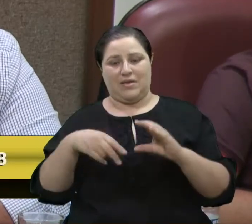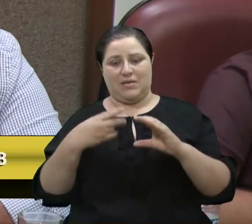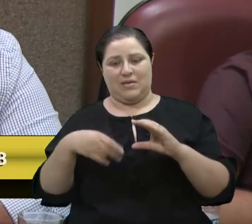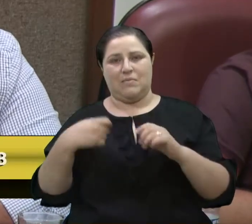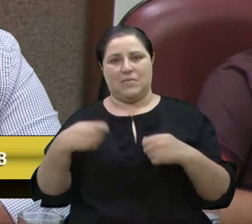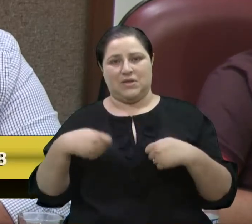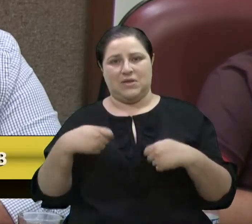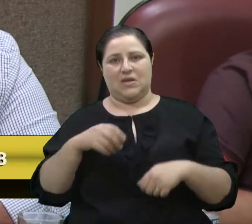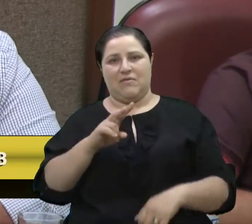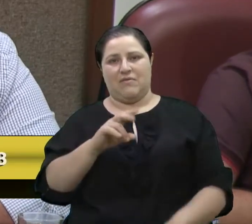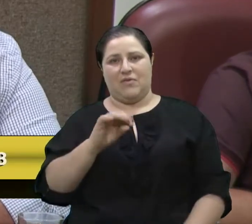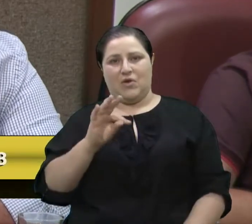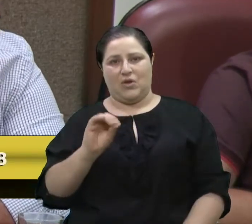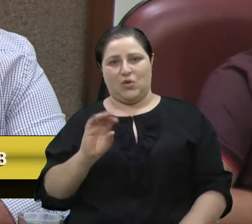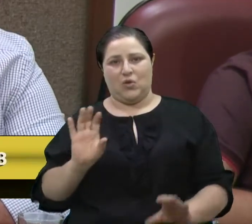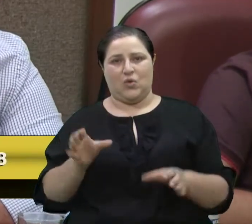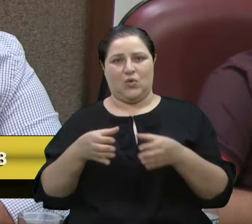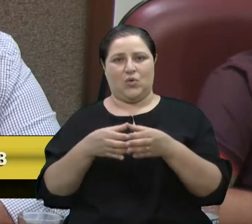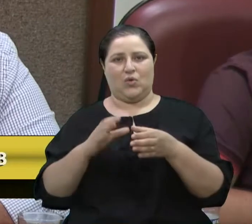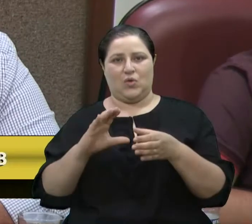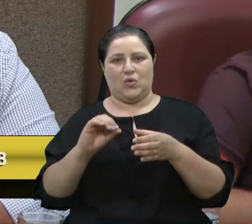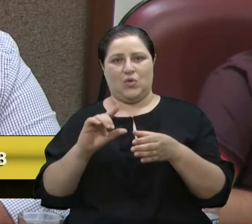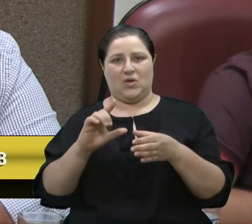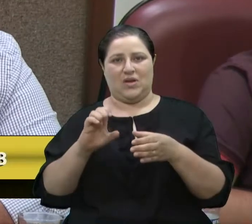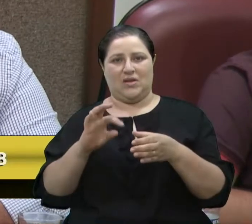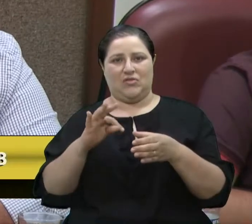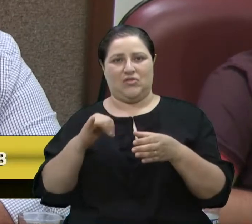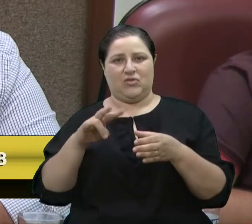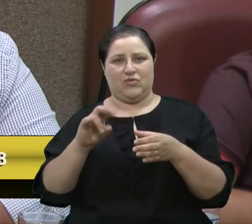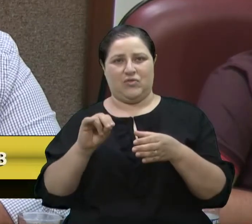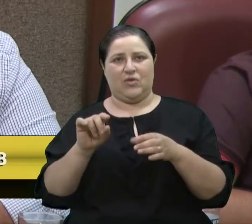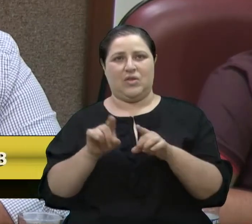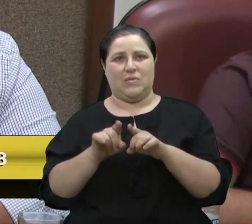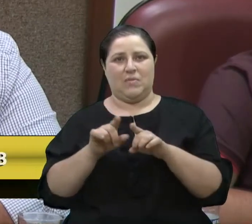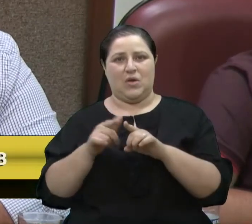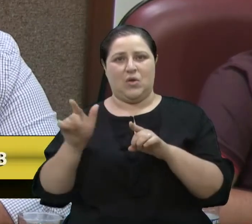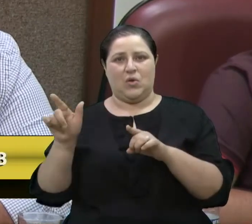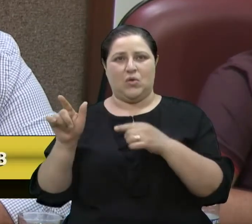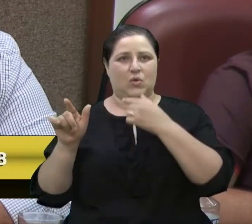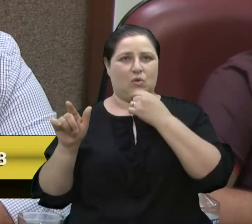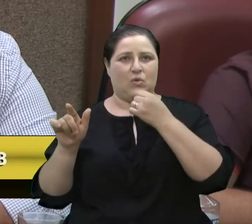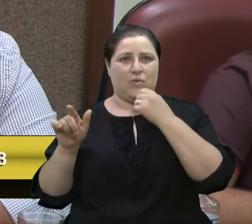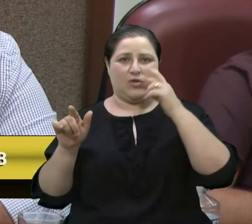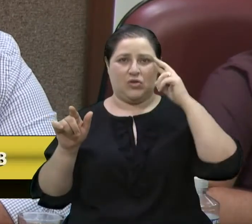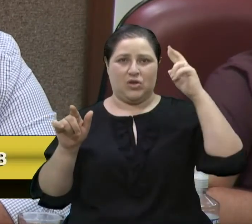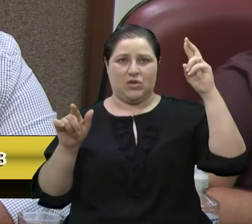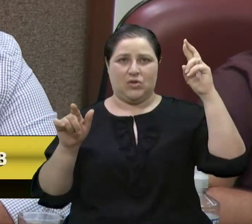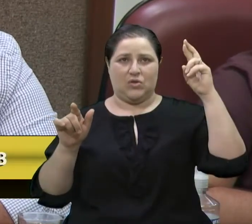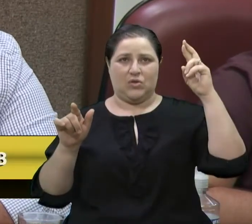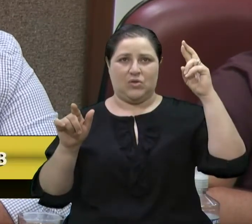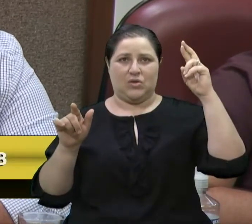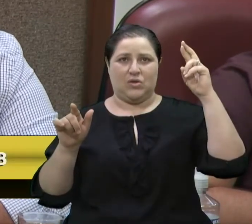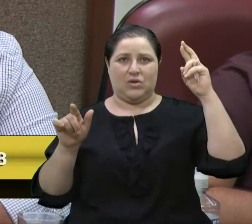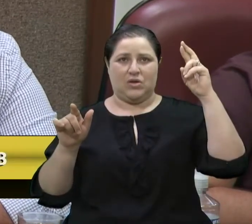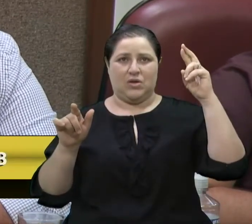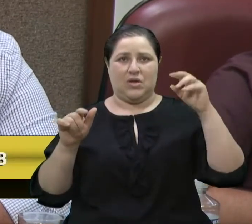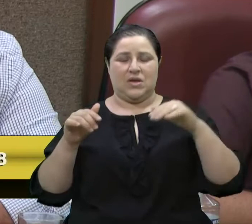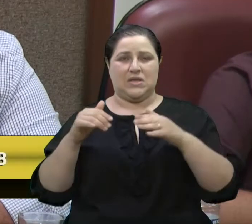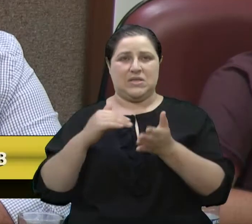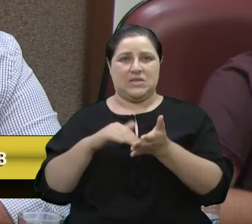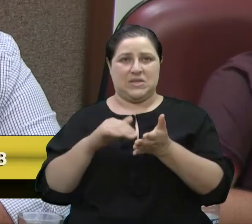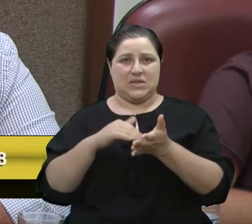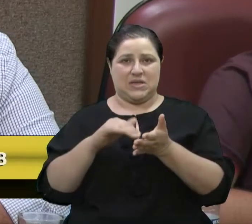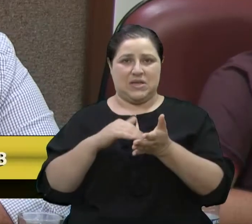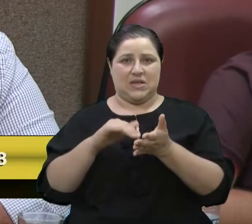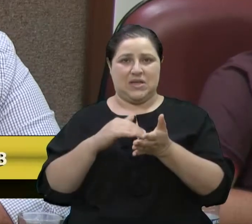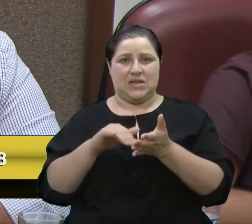E também do nosso amigo, do VAC, né? O diretor lá da Secretaria do Meio Ambiente, que foi feito, porque o VAC